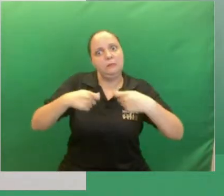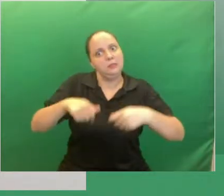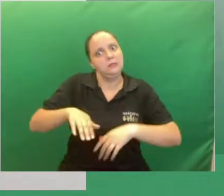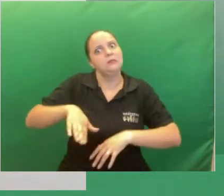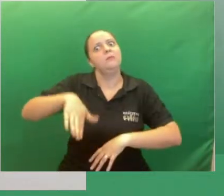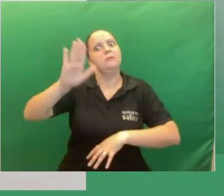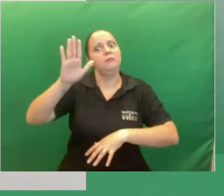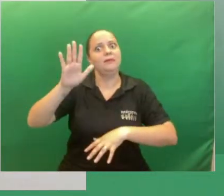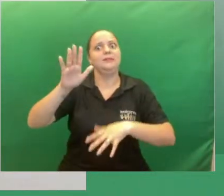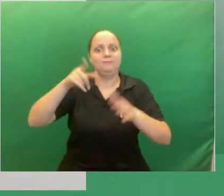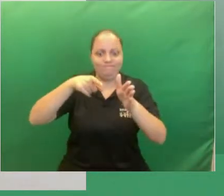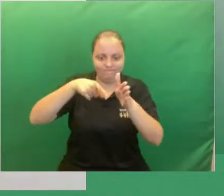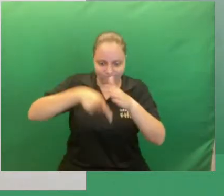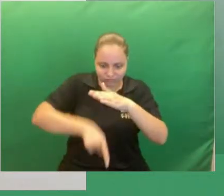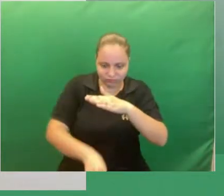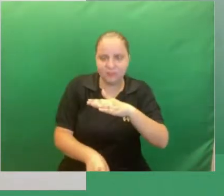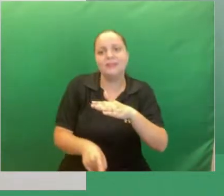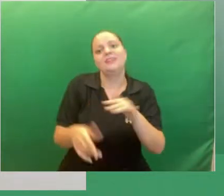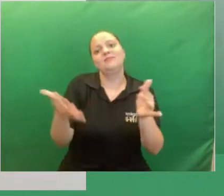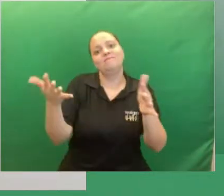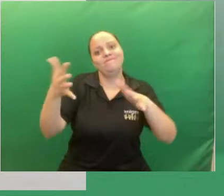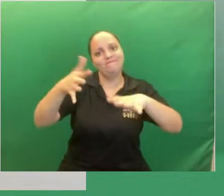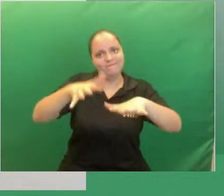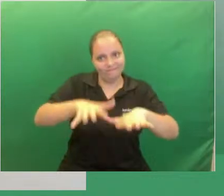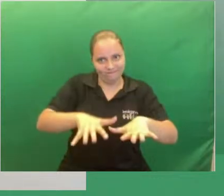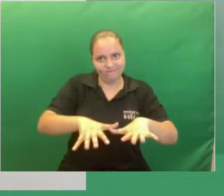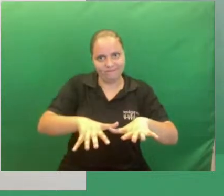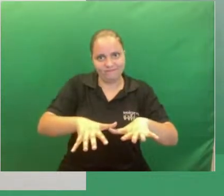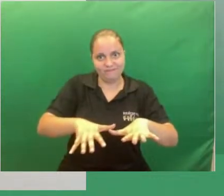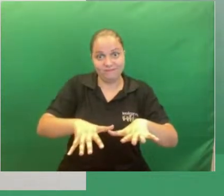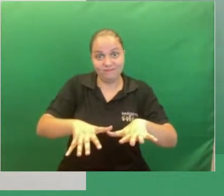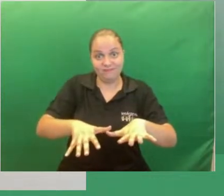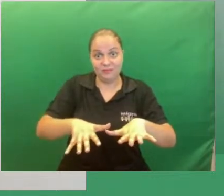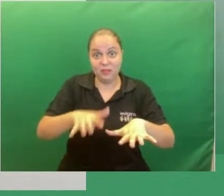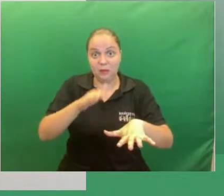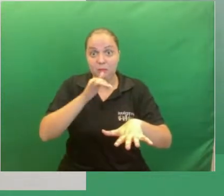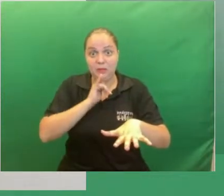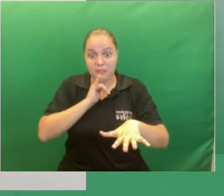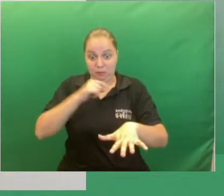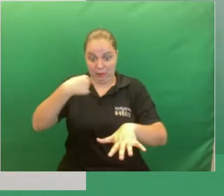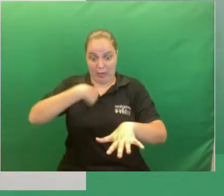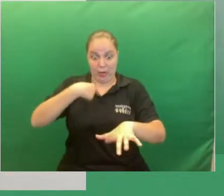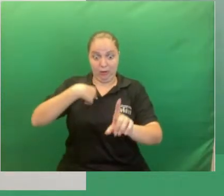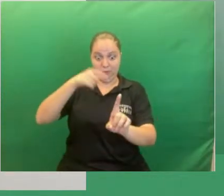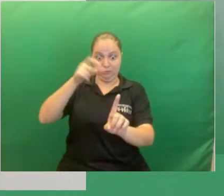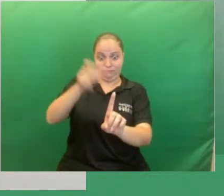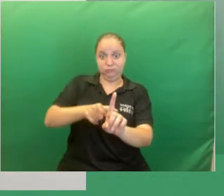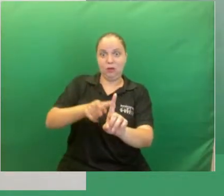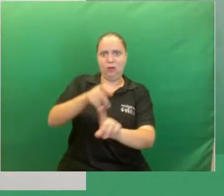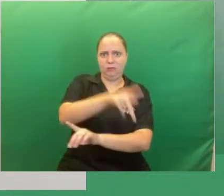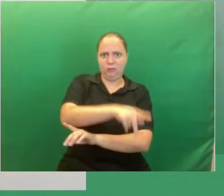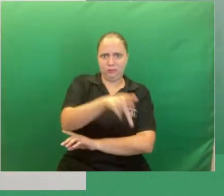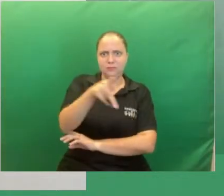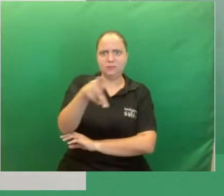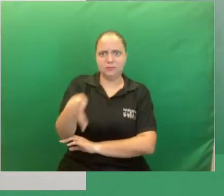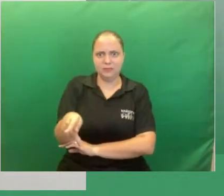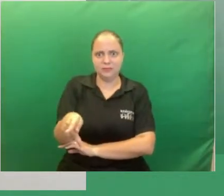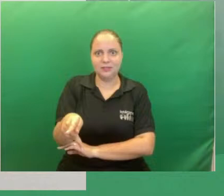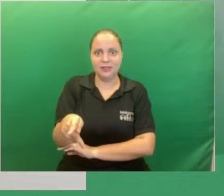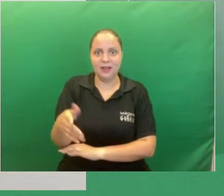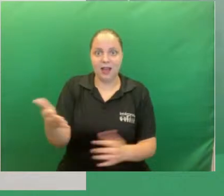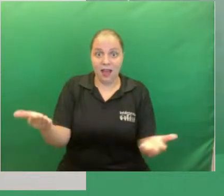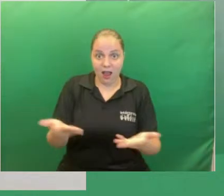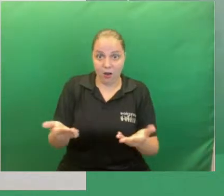sobre a inclusão né e uma das minhas maiores dificuldades como educadora porque atualmente eu trabalho na